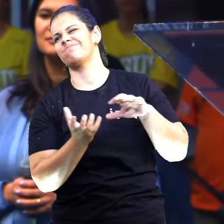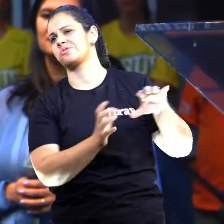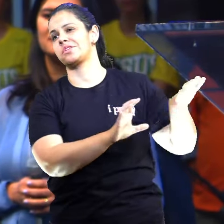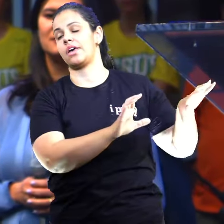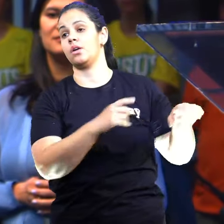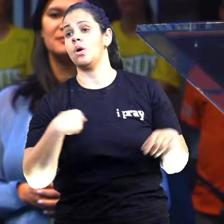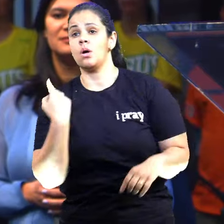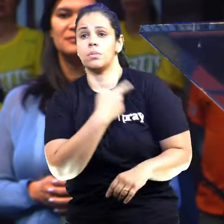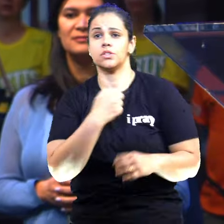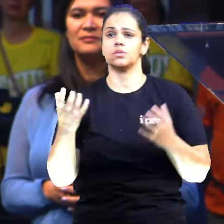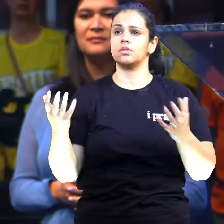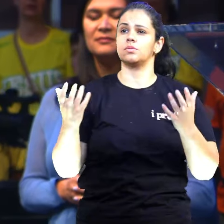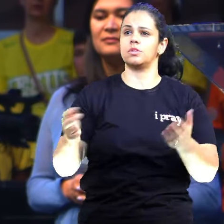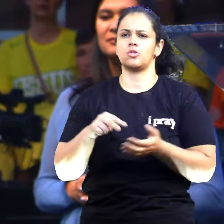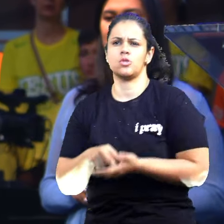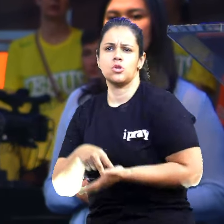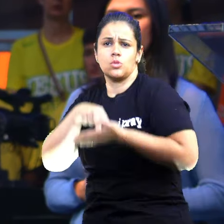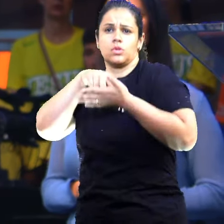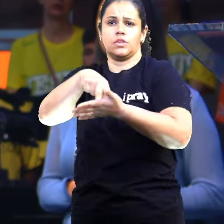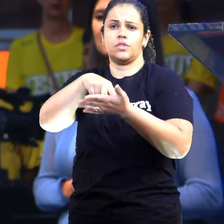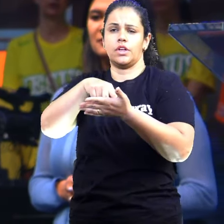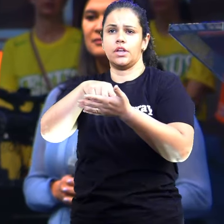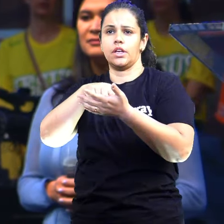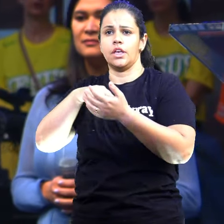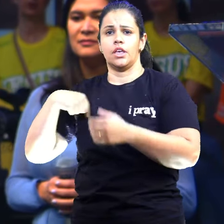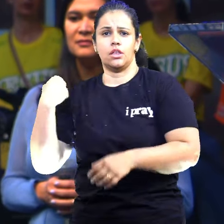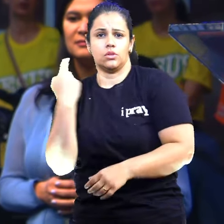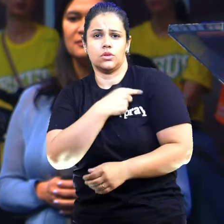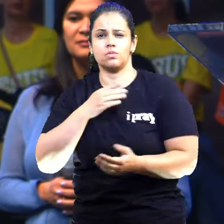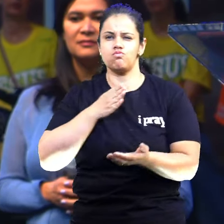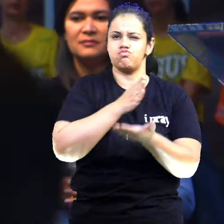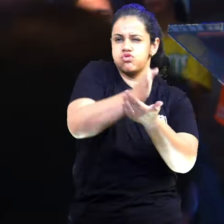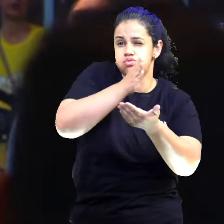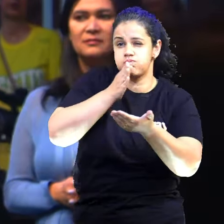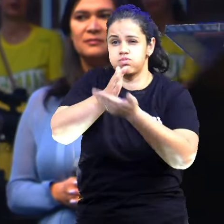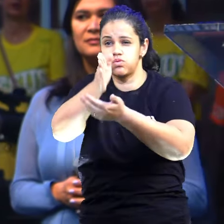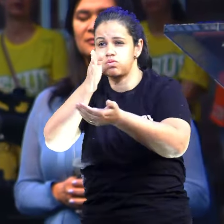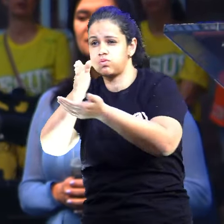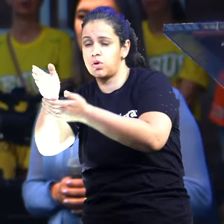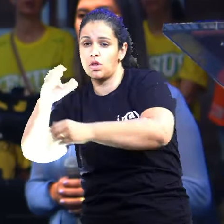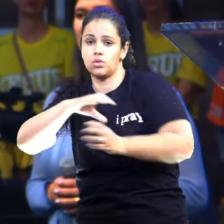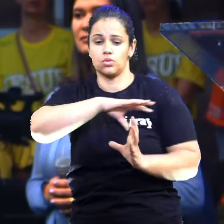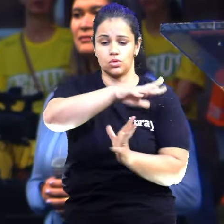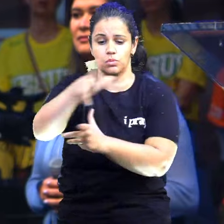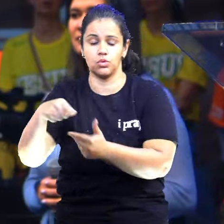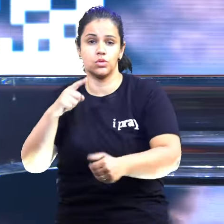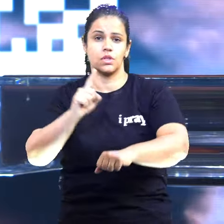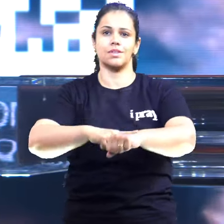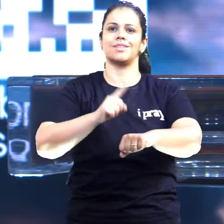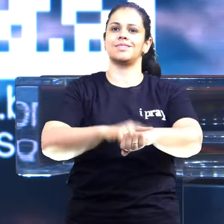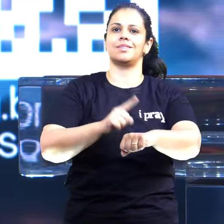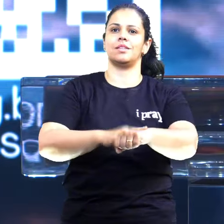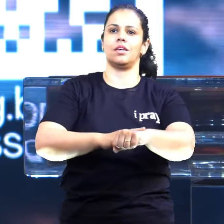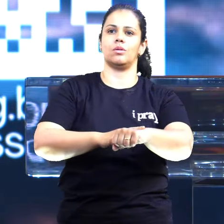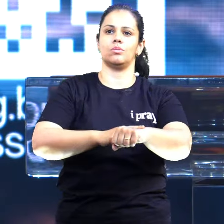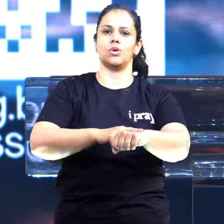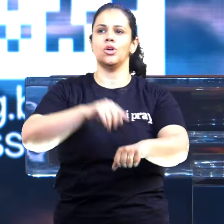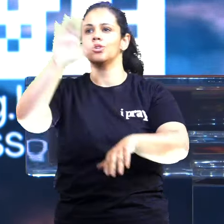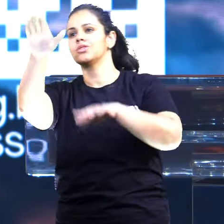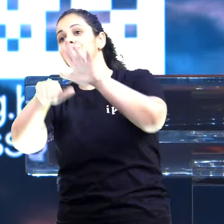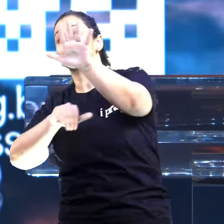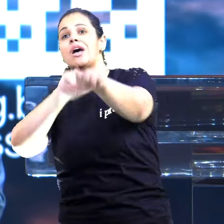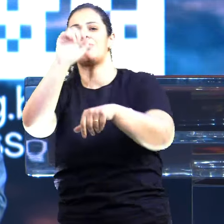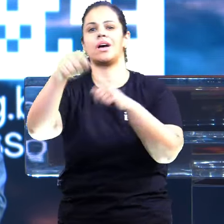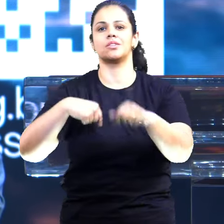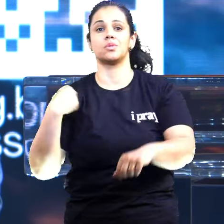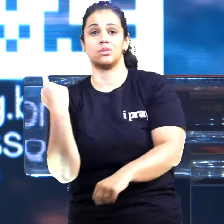levantar como igreja para ser a resposta dele, para fazer a diferença nesse tempo, nessa geração, eu sei que o